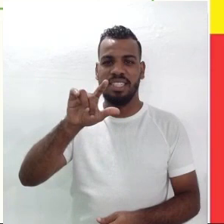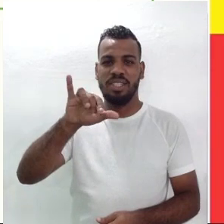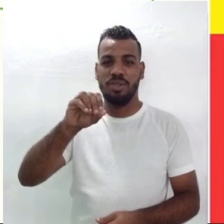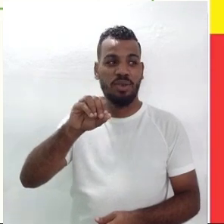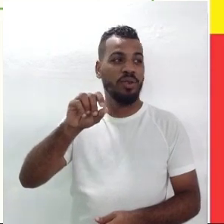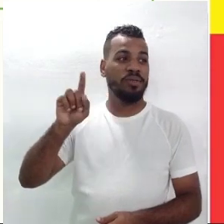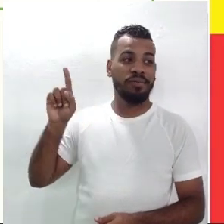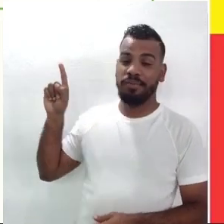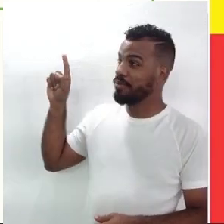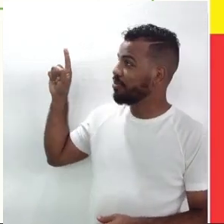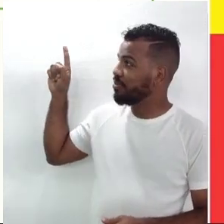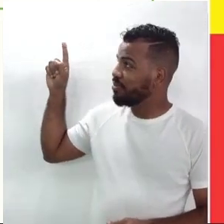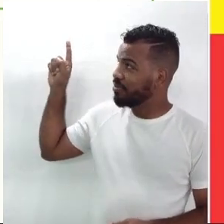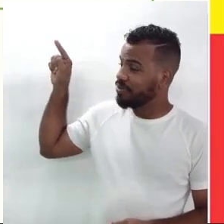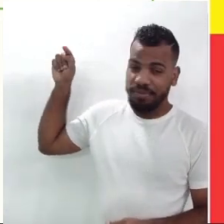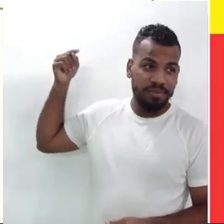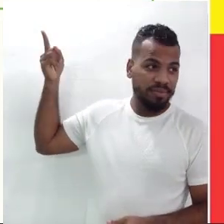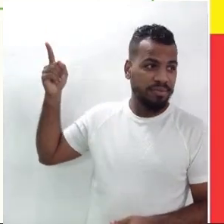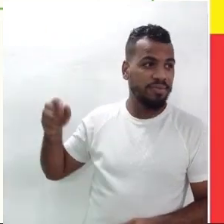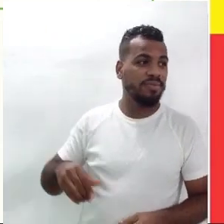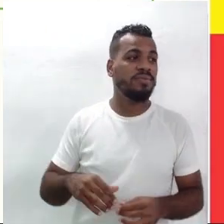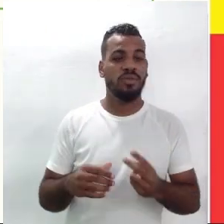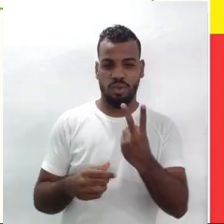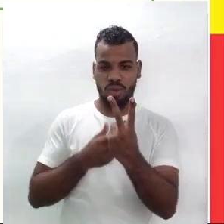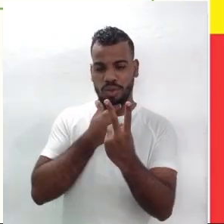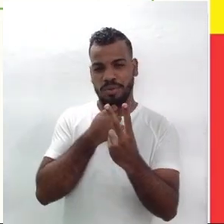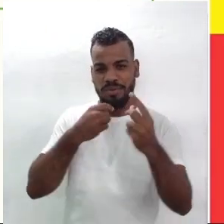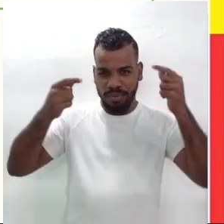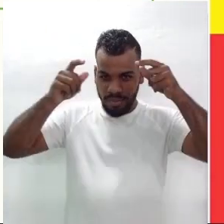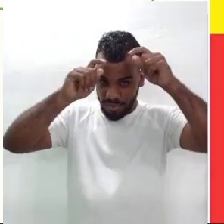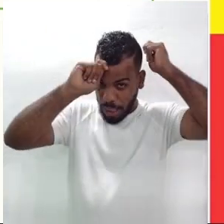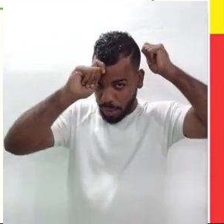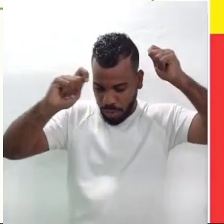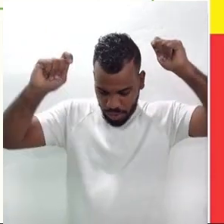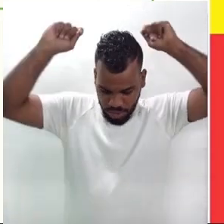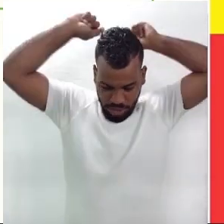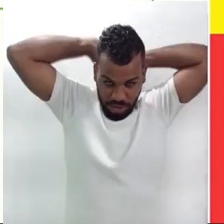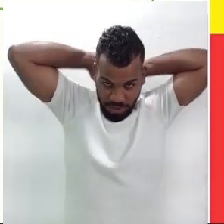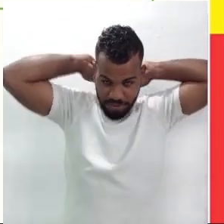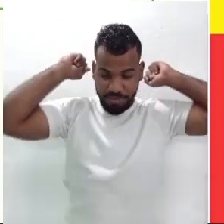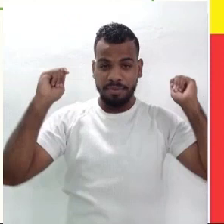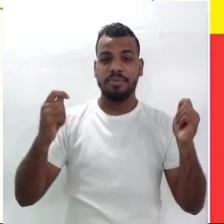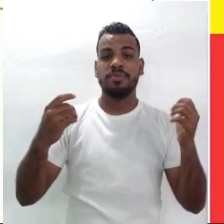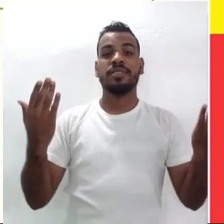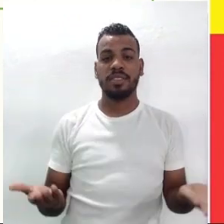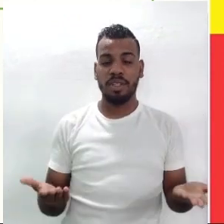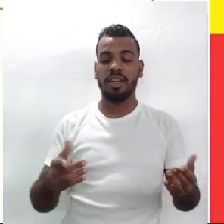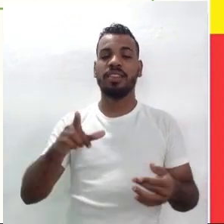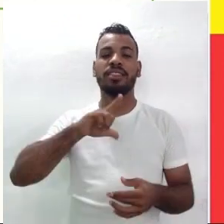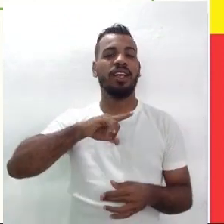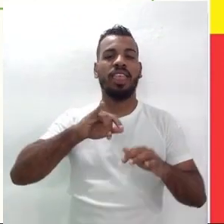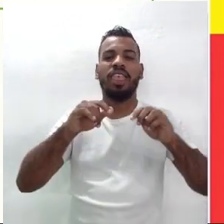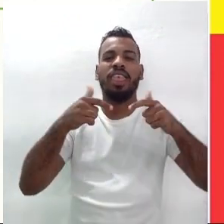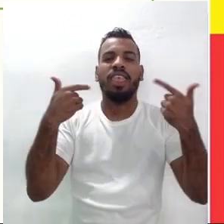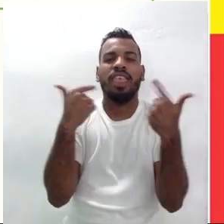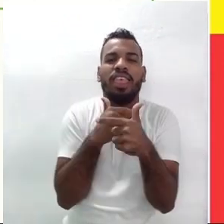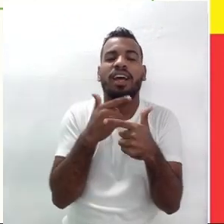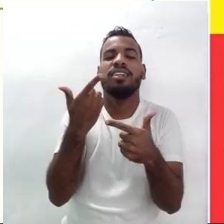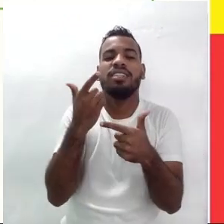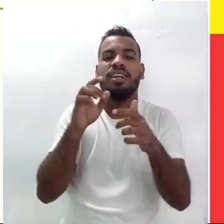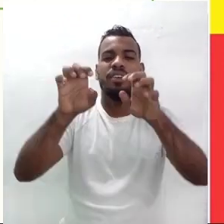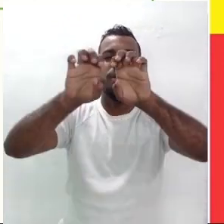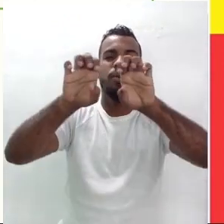aquele personagem que quebra a lógica, que é um anarquista da